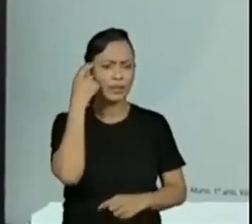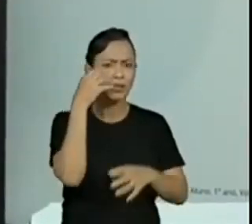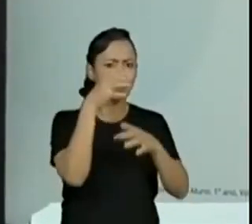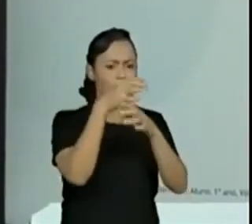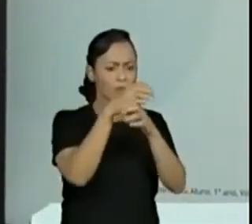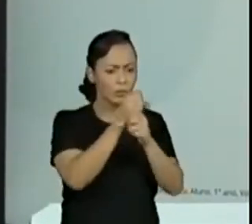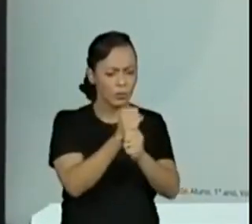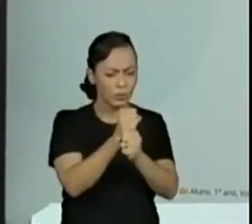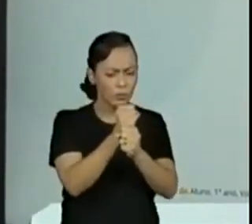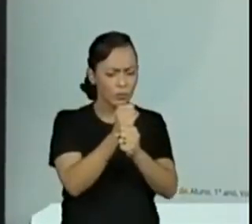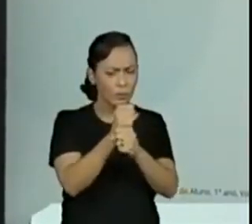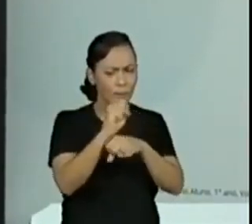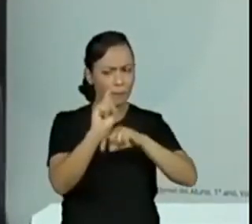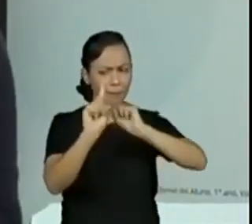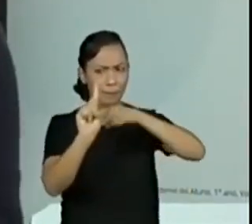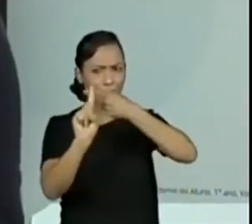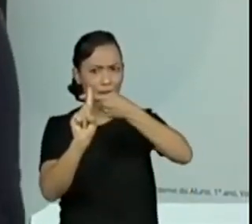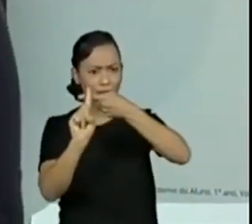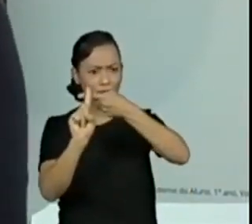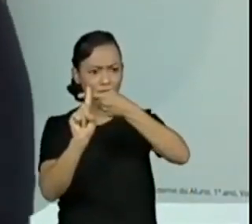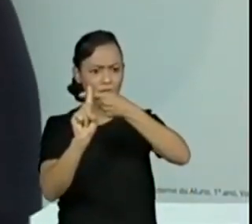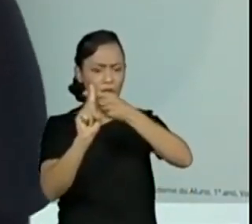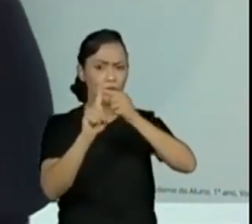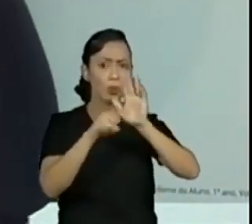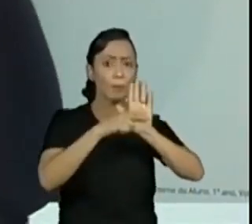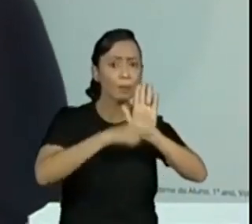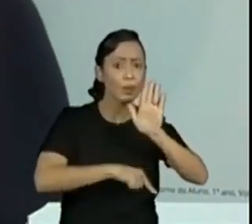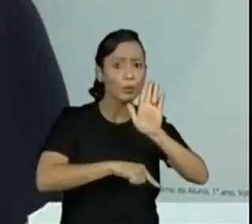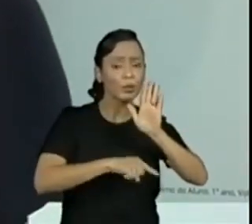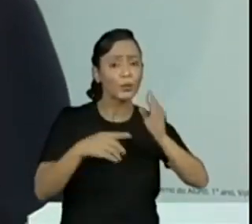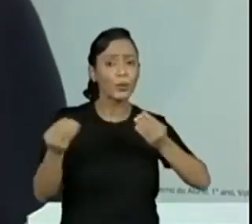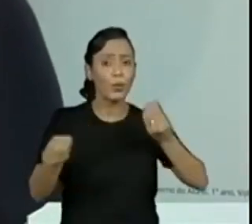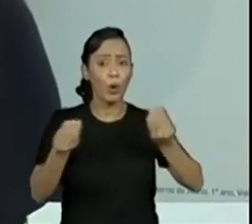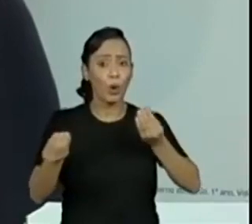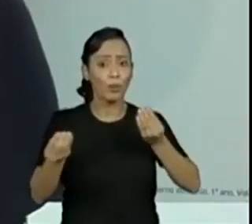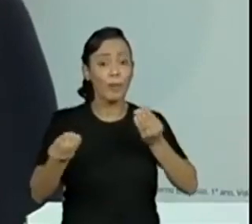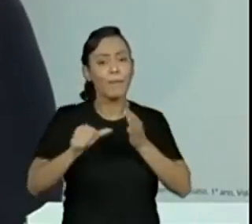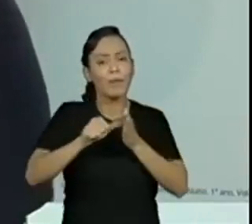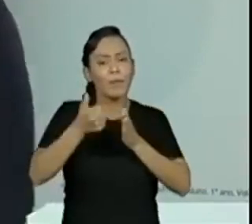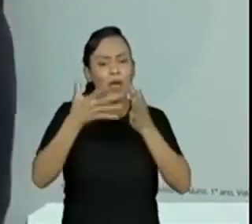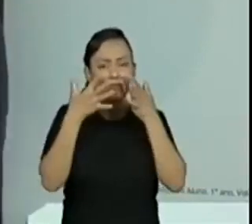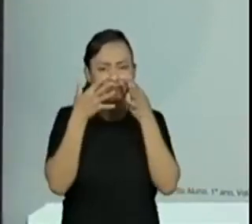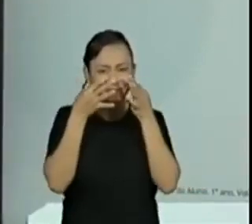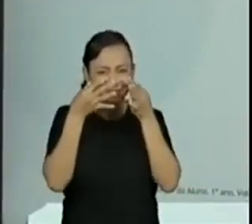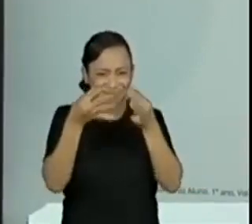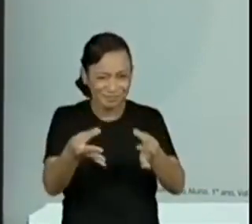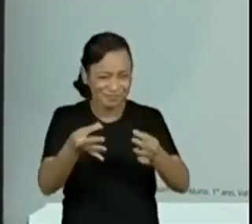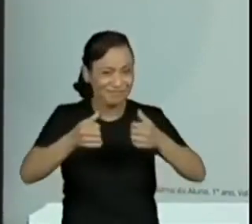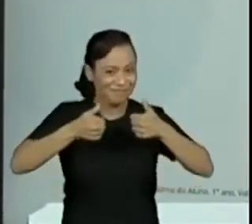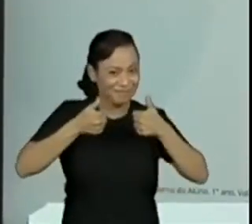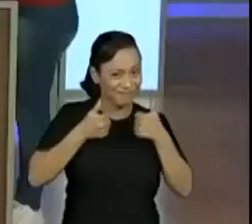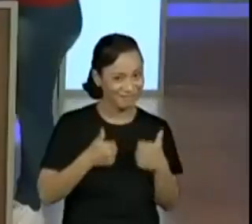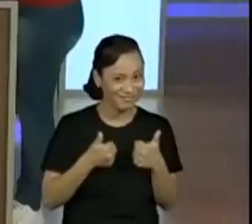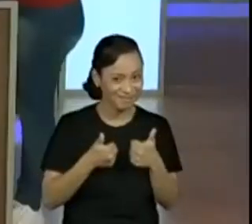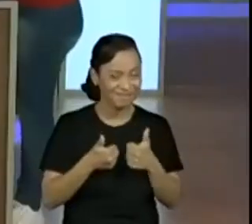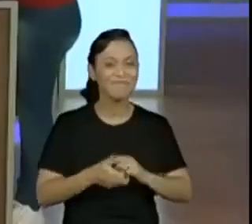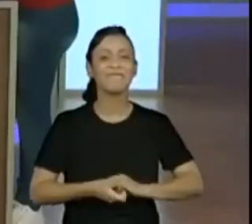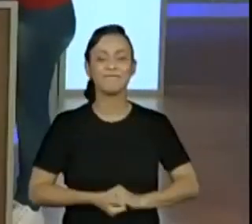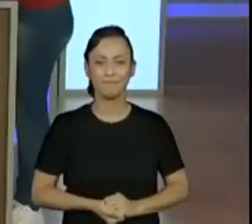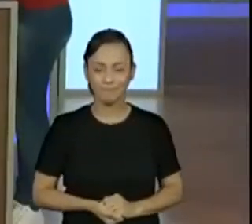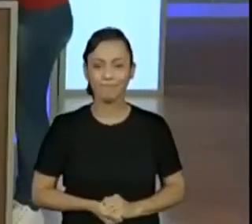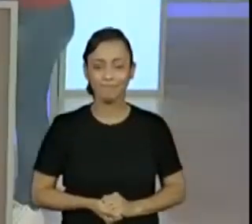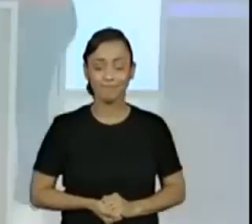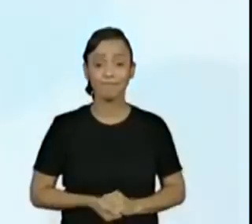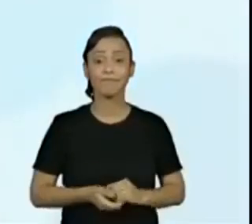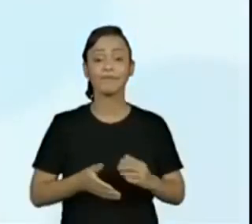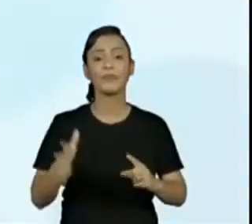vai acrescentar. É desta forma. Primeiro, a gente precisa ler com bastante atenção. Então, bora lá. Na